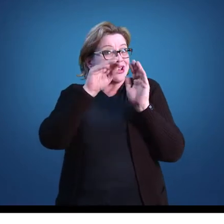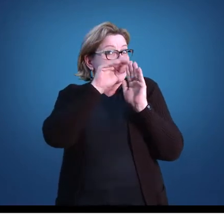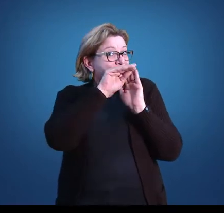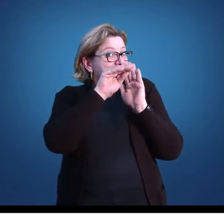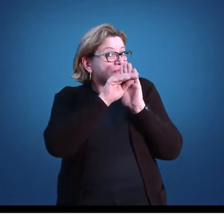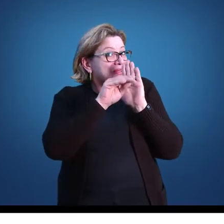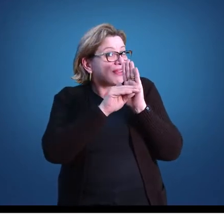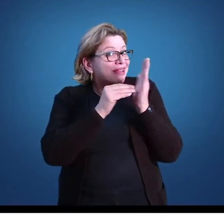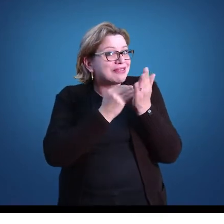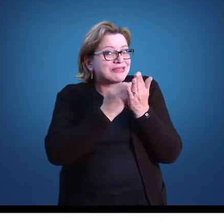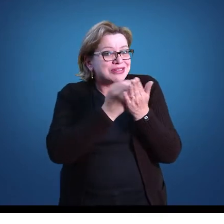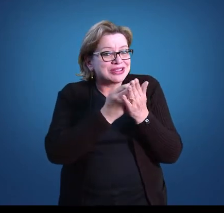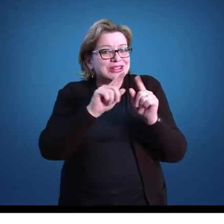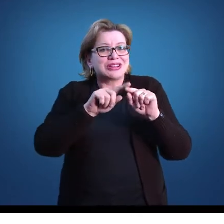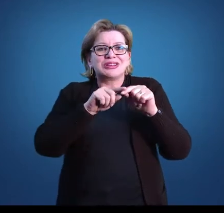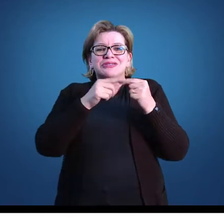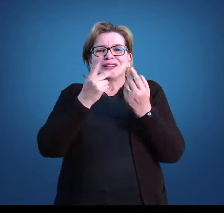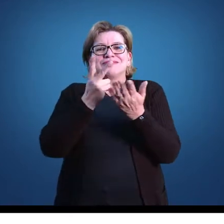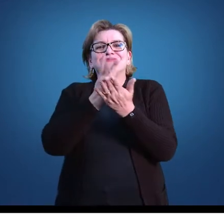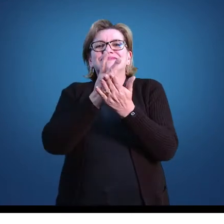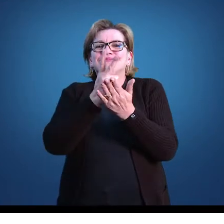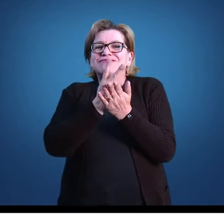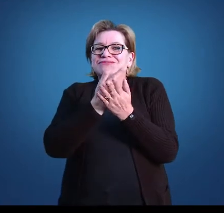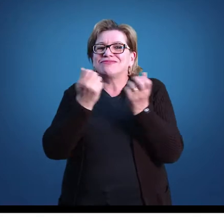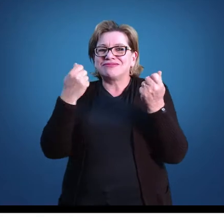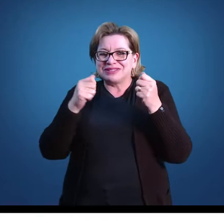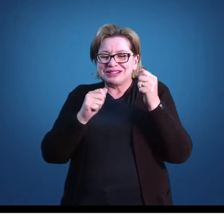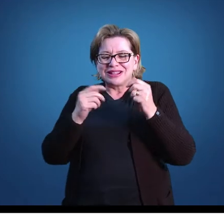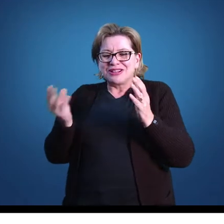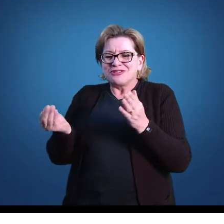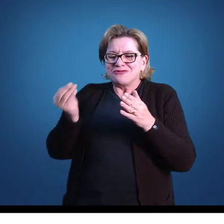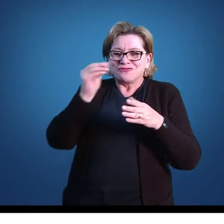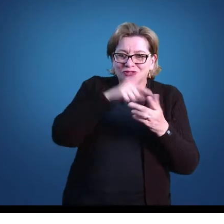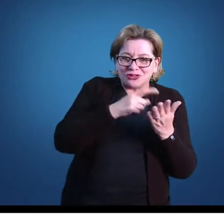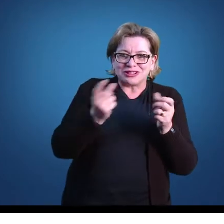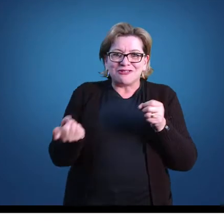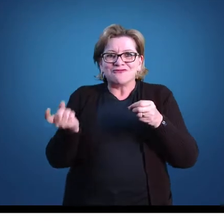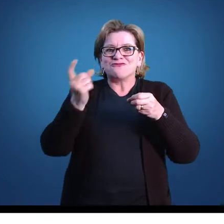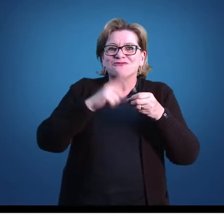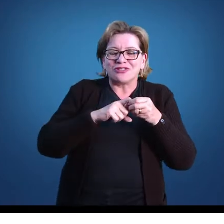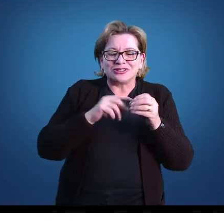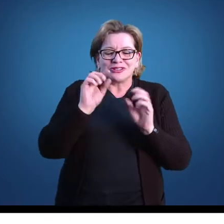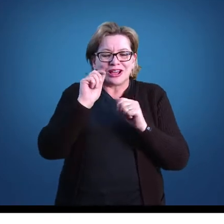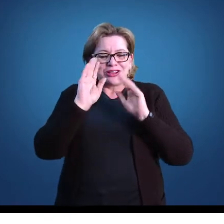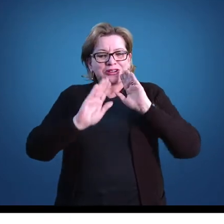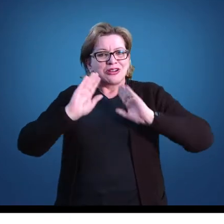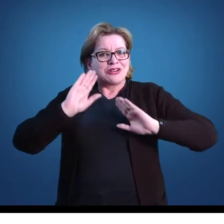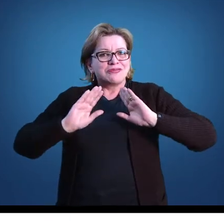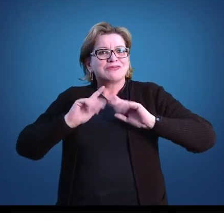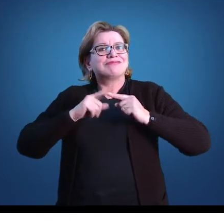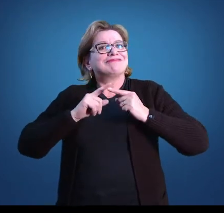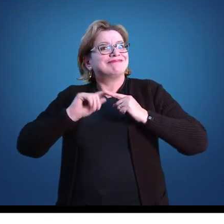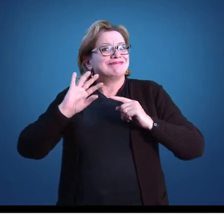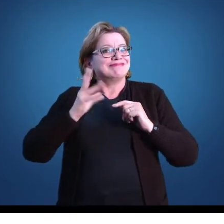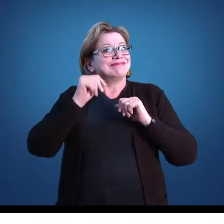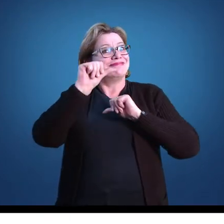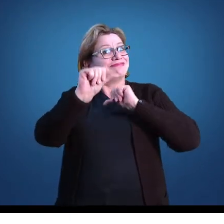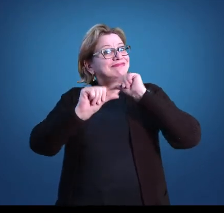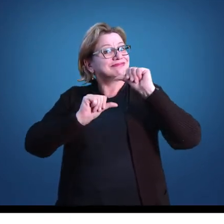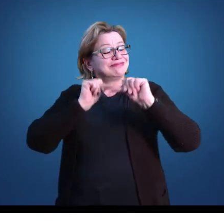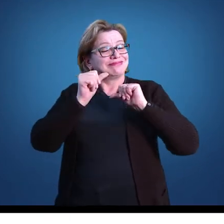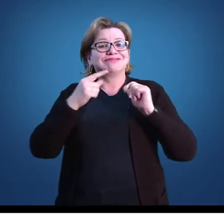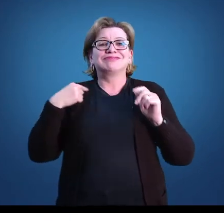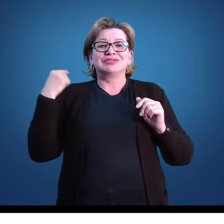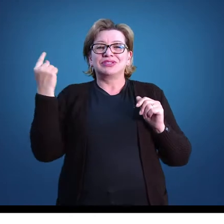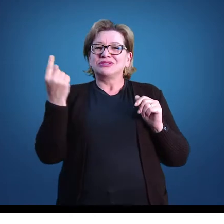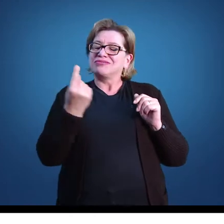mas ele tem que estar sempre sendo retomado, porque as mudanças ocorrem e a gente vai